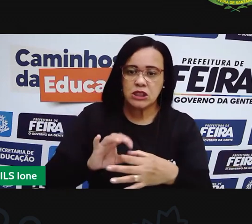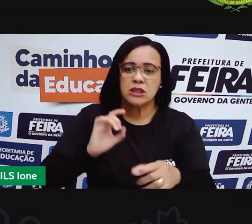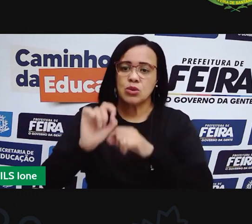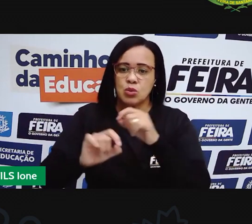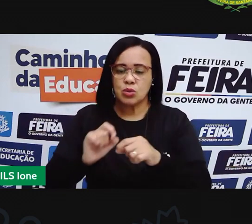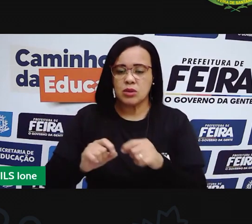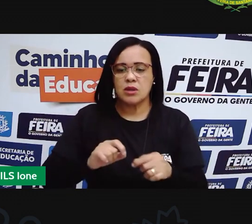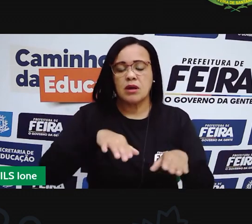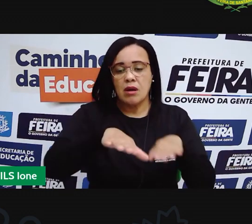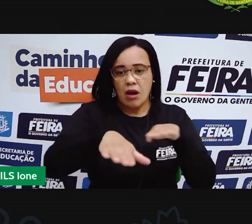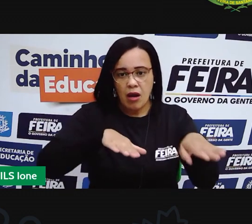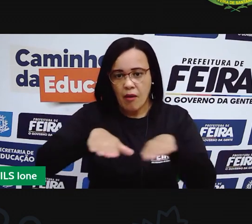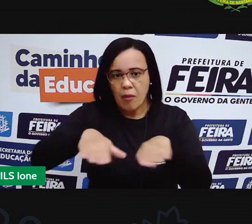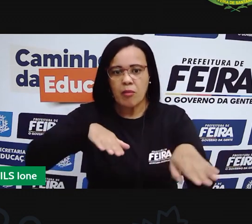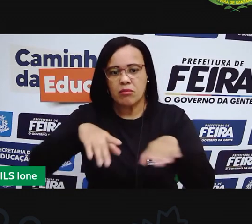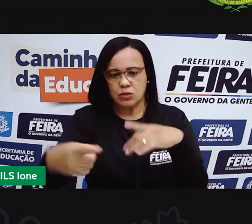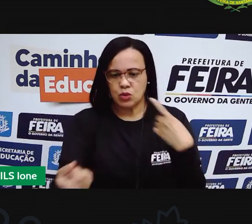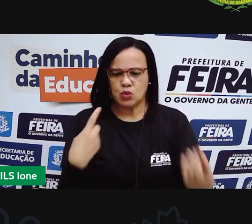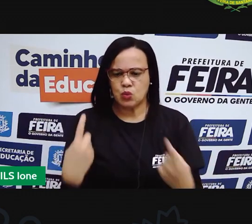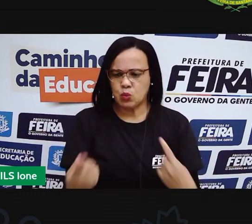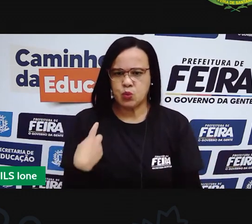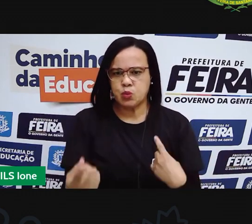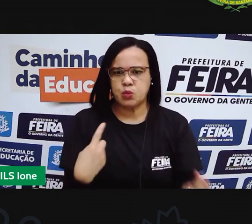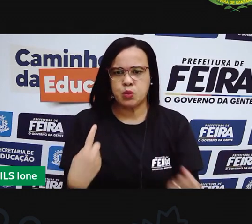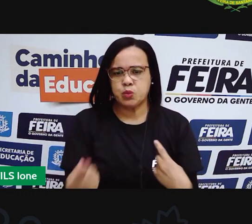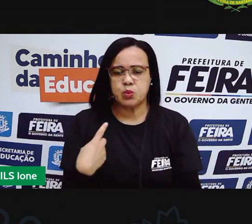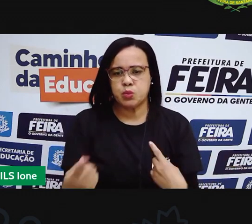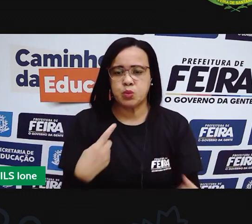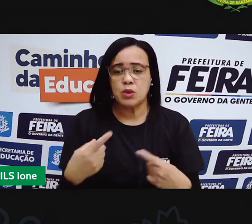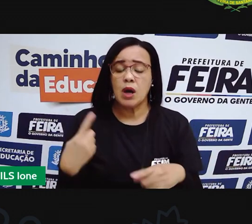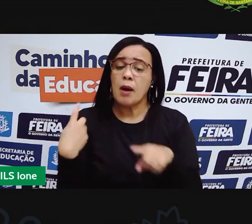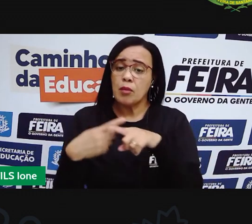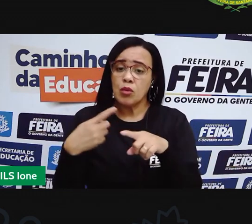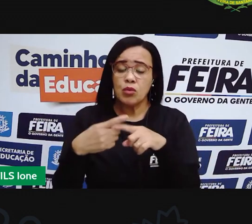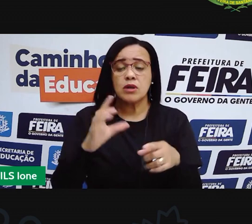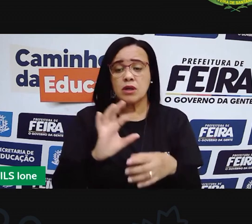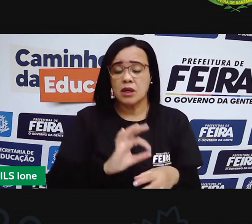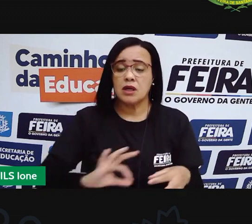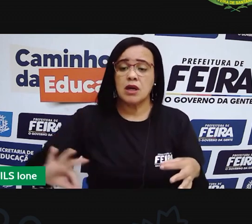Porque elas estão sempre conectadas.